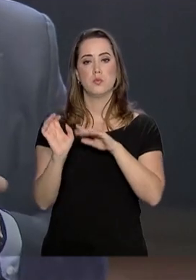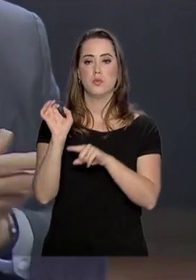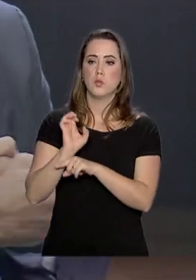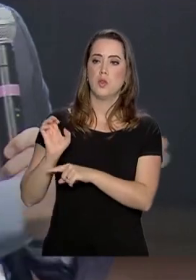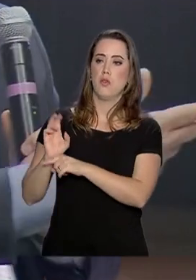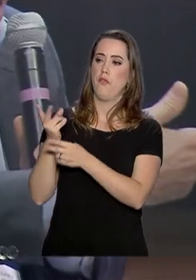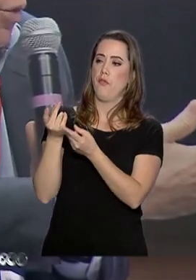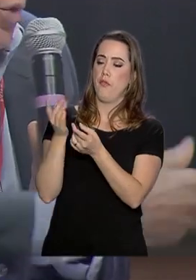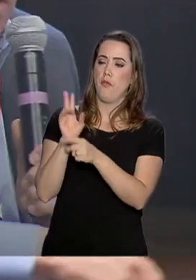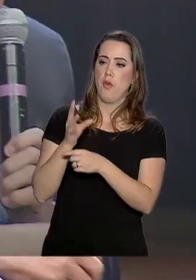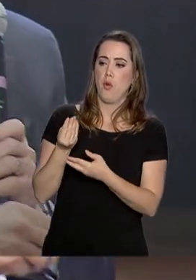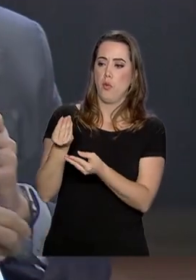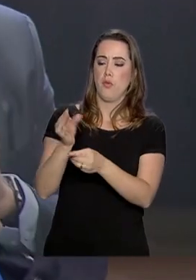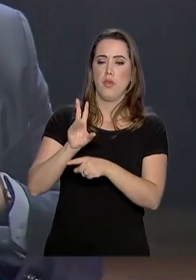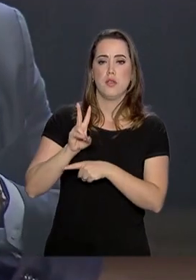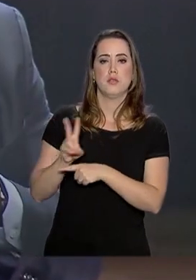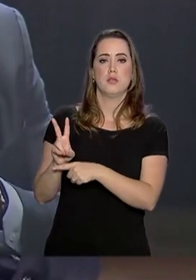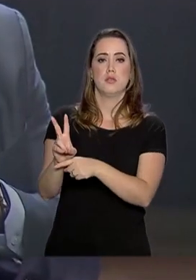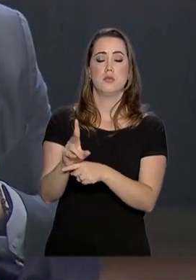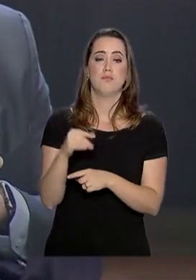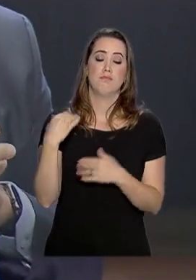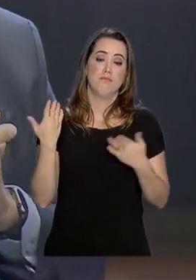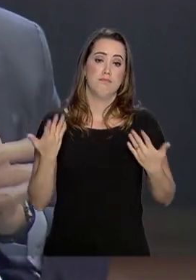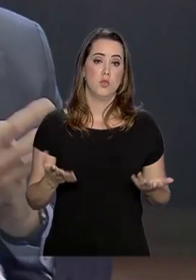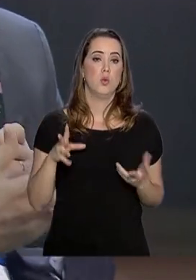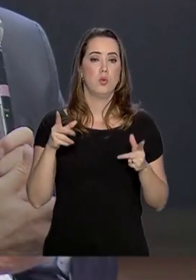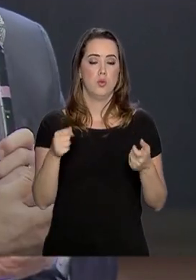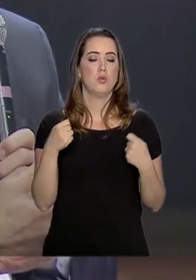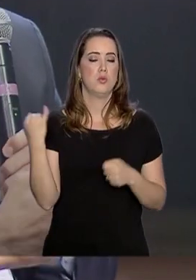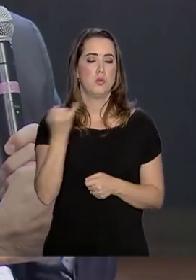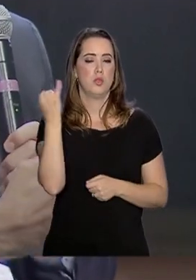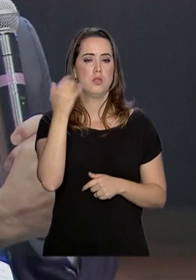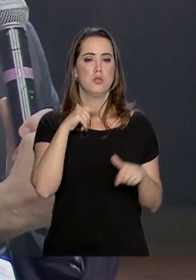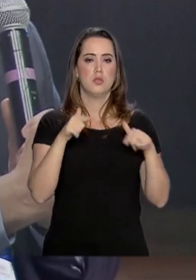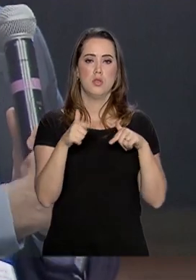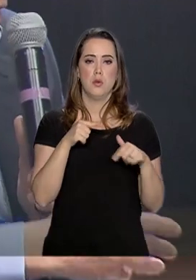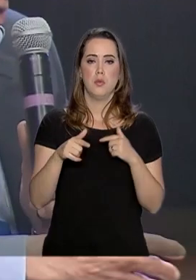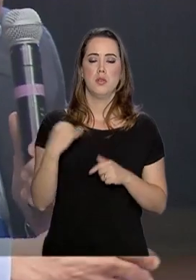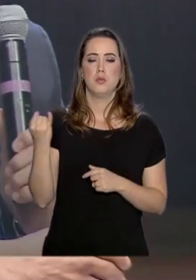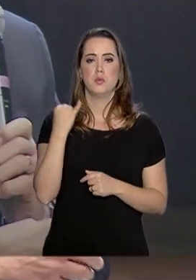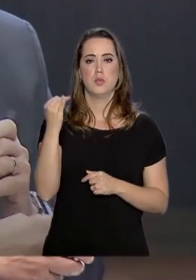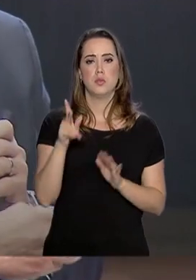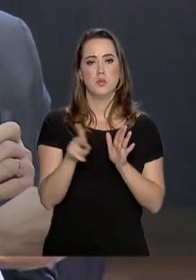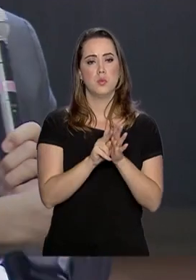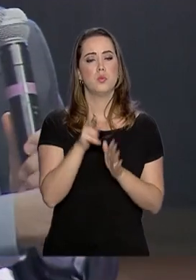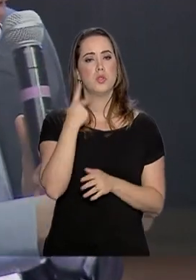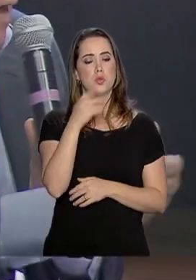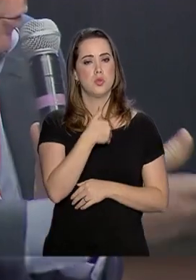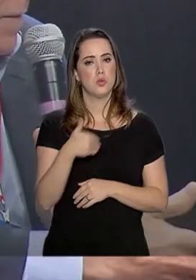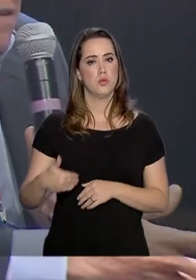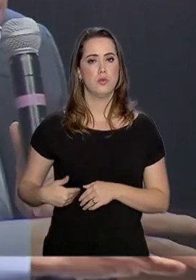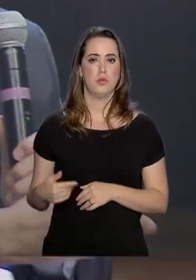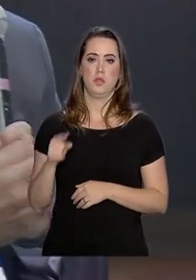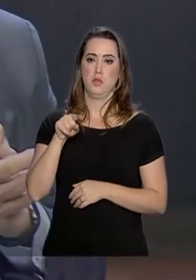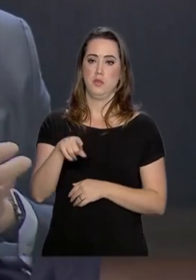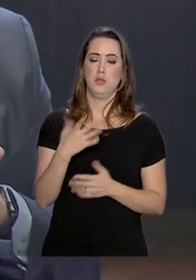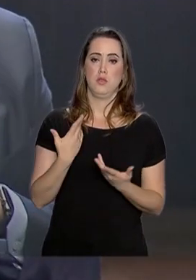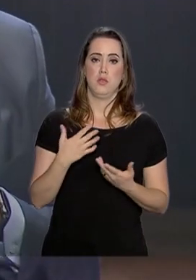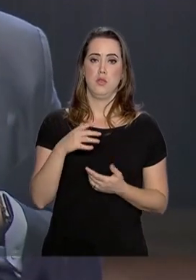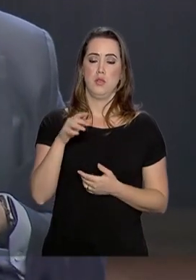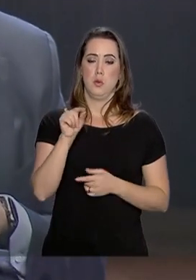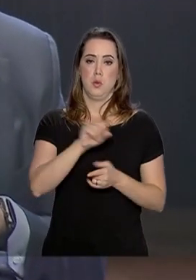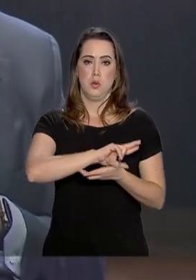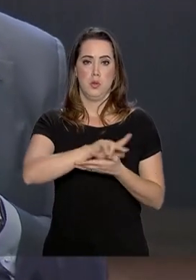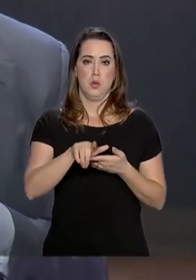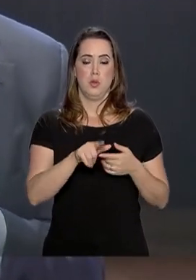microcrédito para empreendedores, enfim, eles têm um papel a cumprir de acordo com a política de governo, por exemplo, no agrobusiness, então